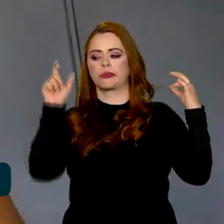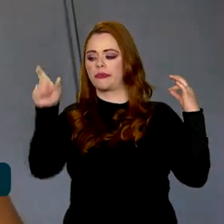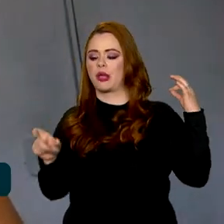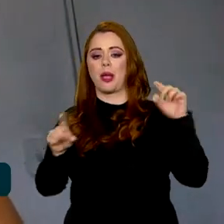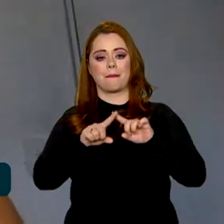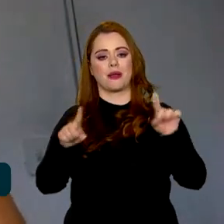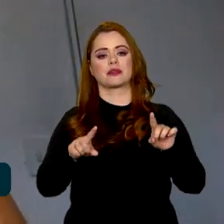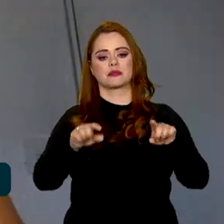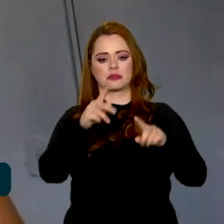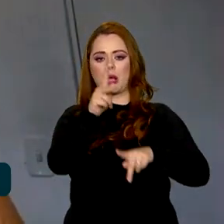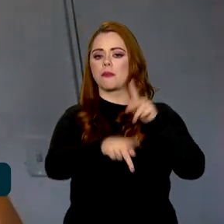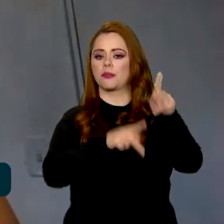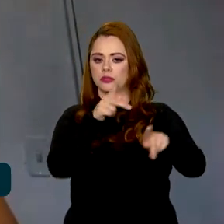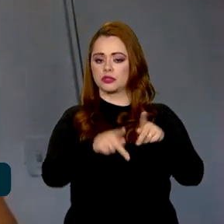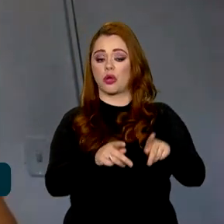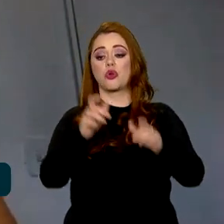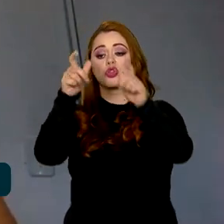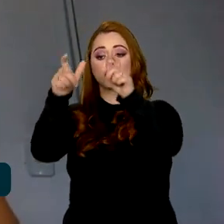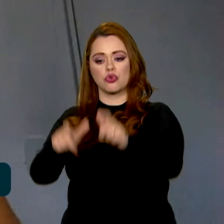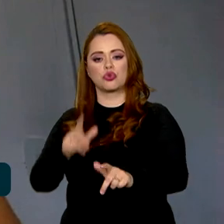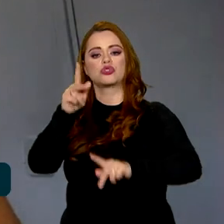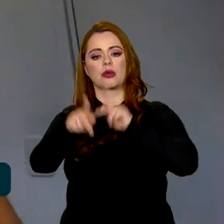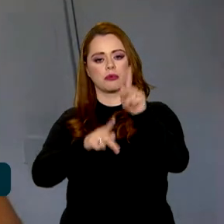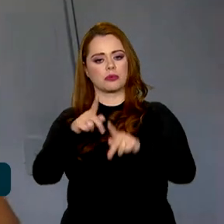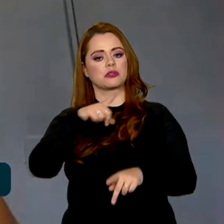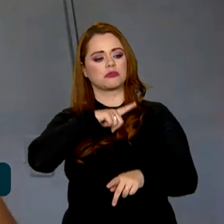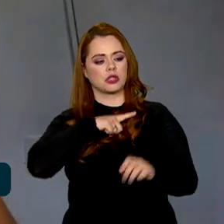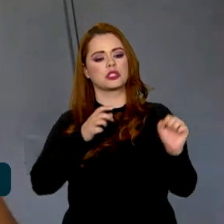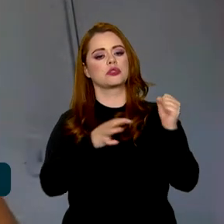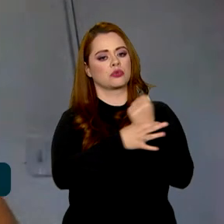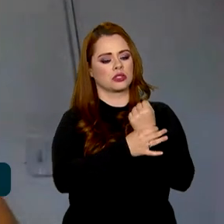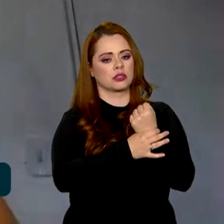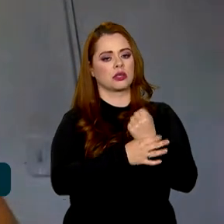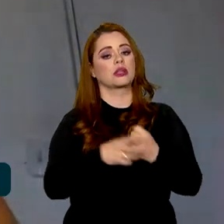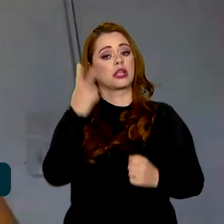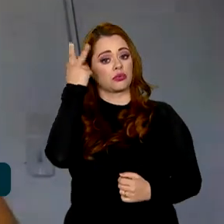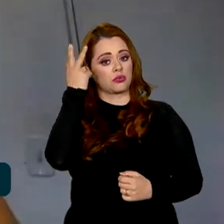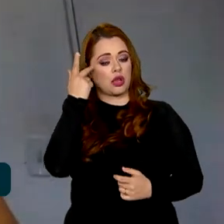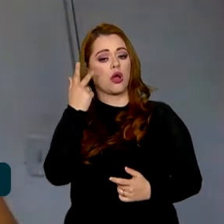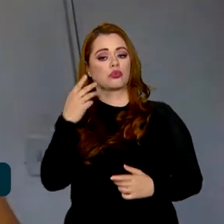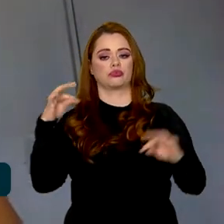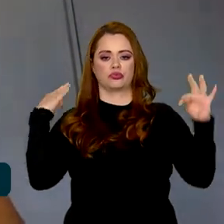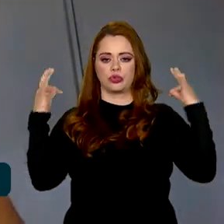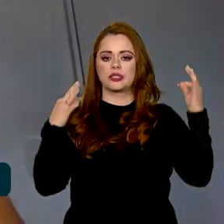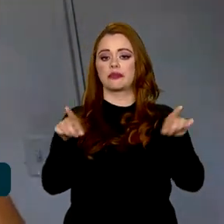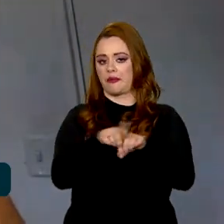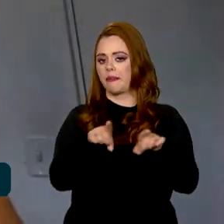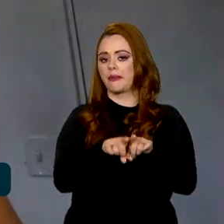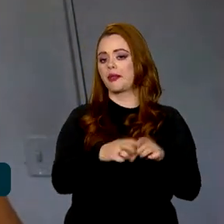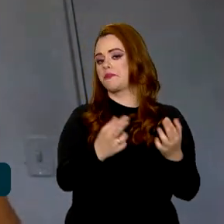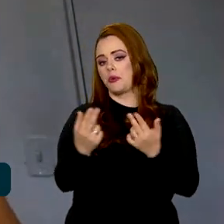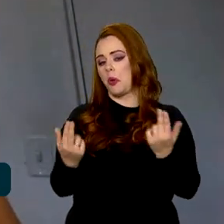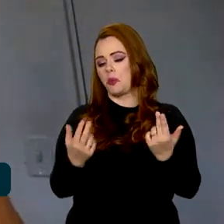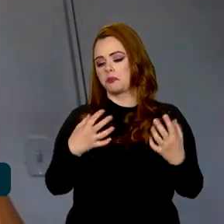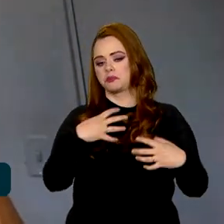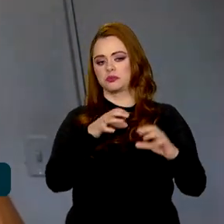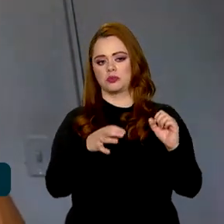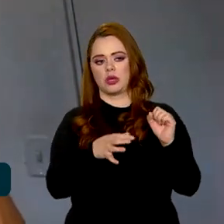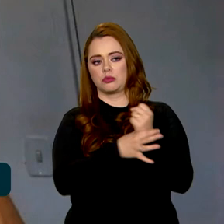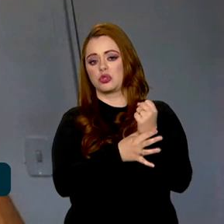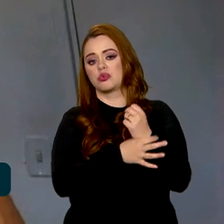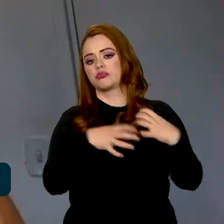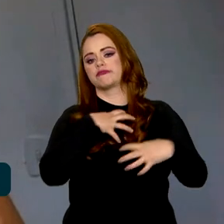na população e onde a população se sente segura, naturalmente o turista também vai se sentir. Mas ter um